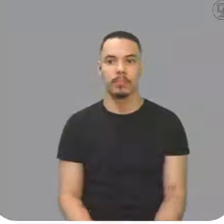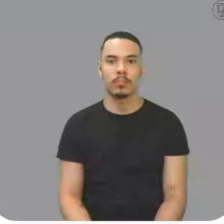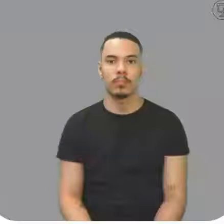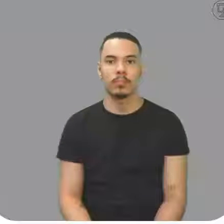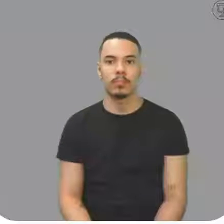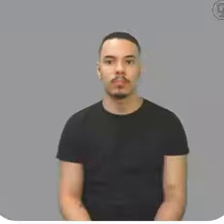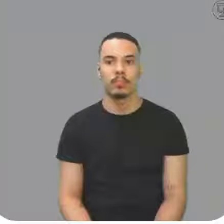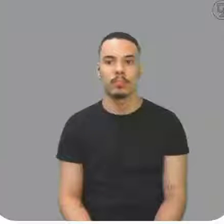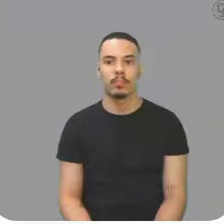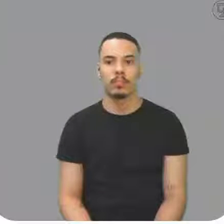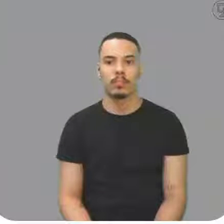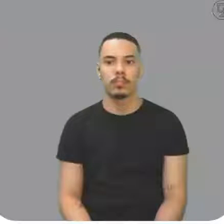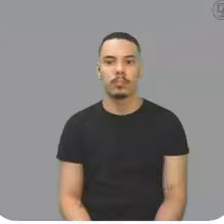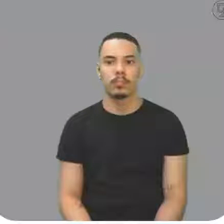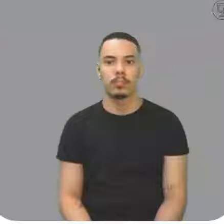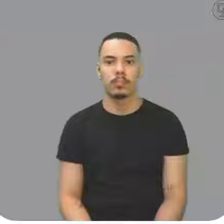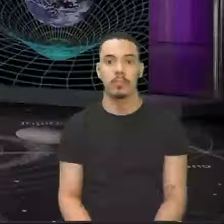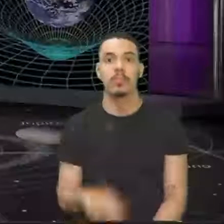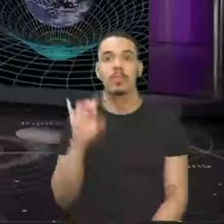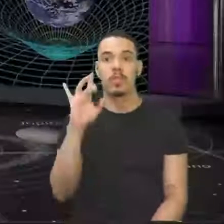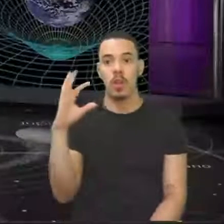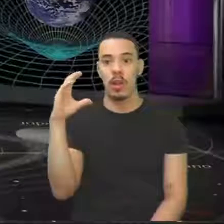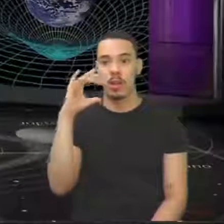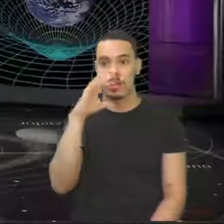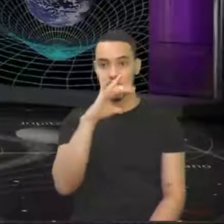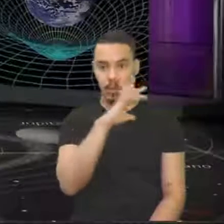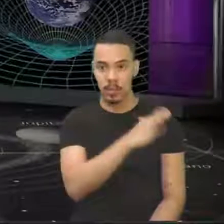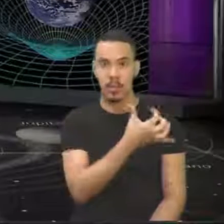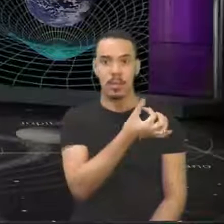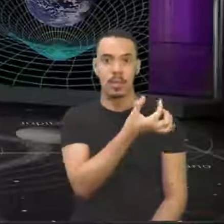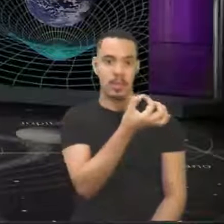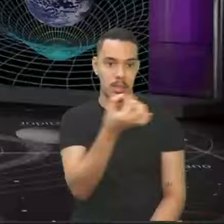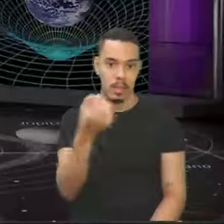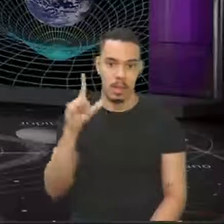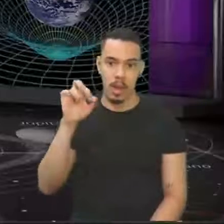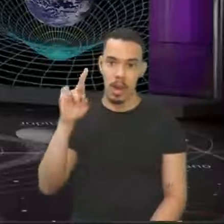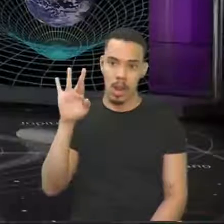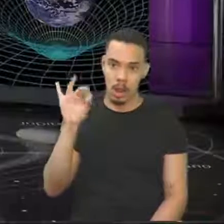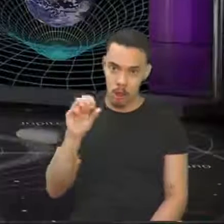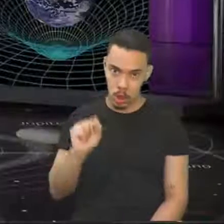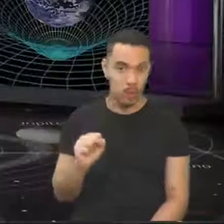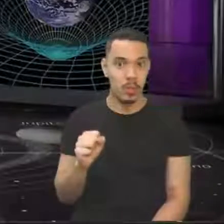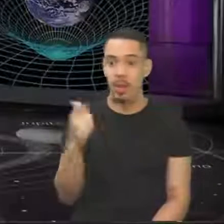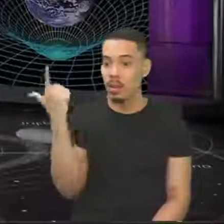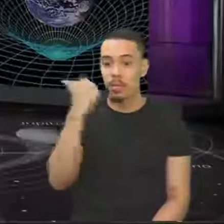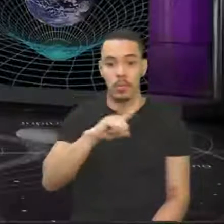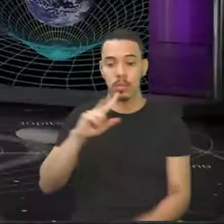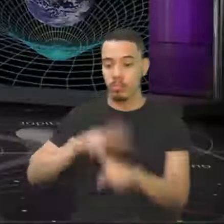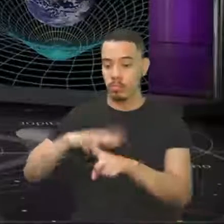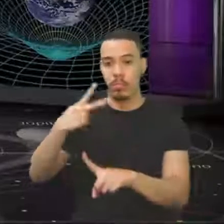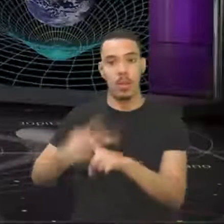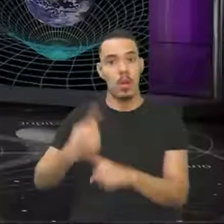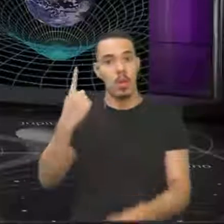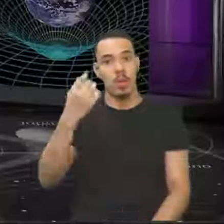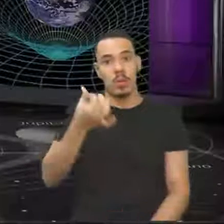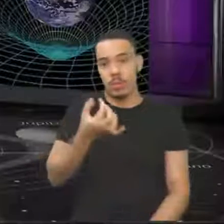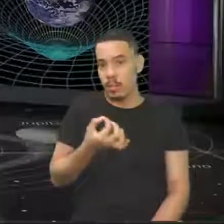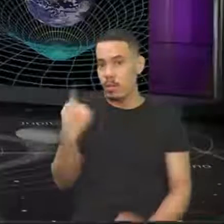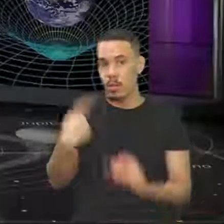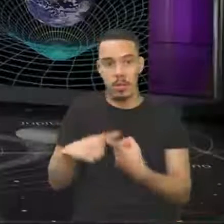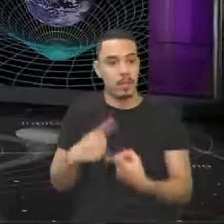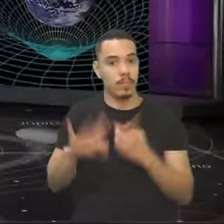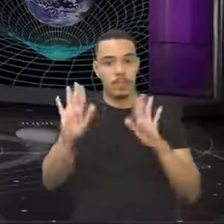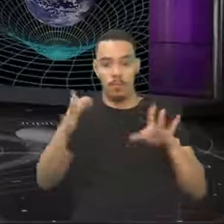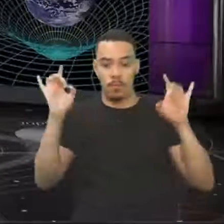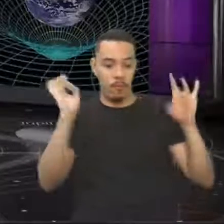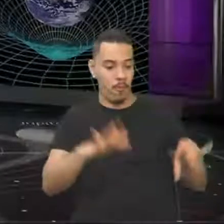Bom, pessoal, só o fato de ter aquecido aí os 600 litros, ele estava ganhando 600 litros a 1,60. Porque 600 litros